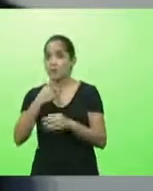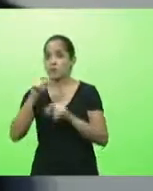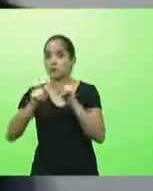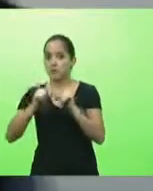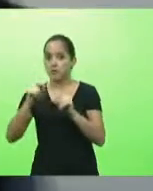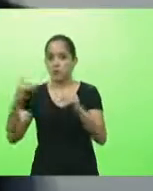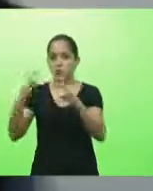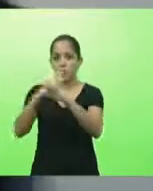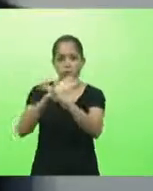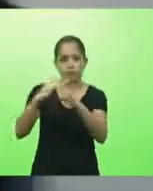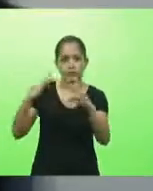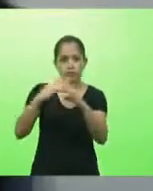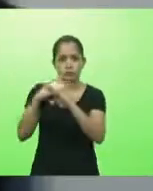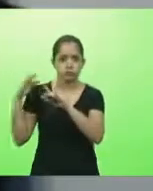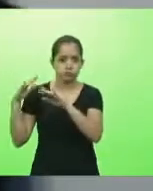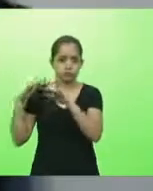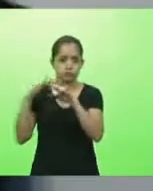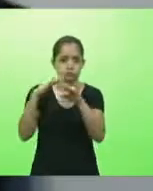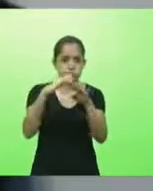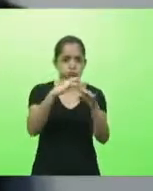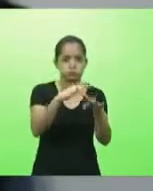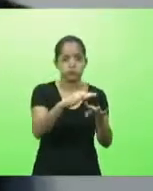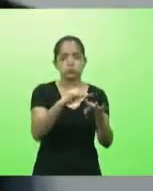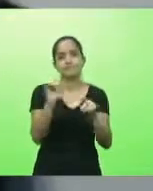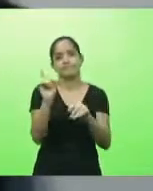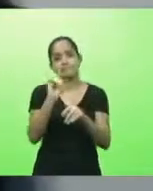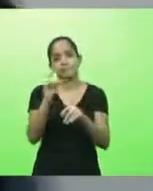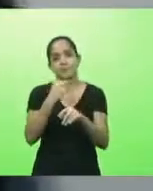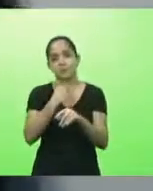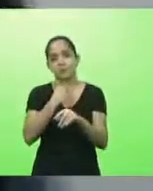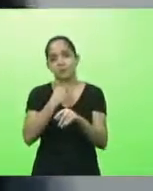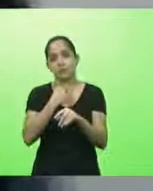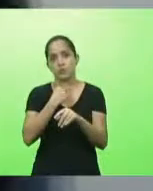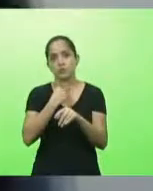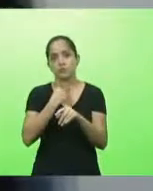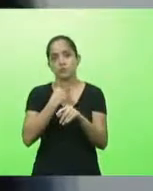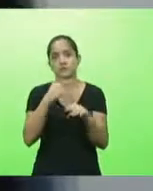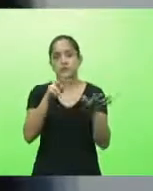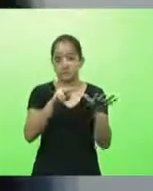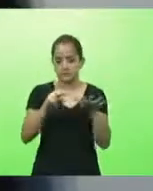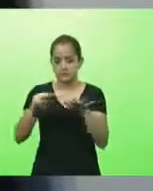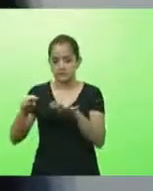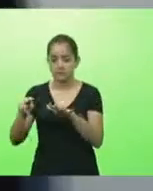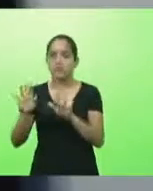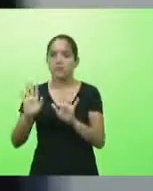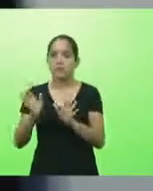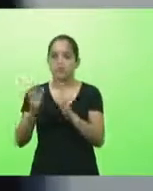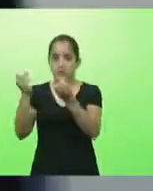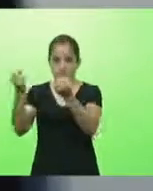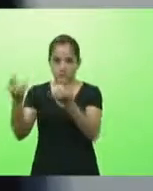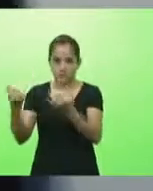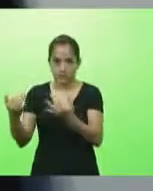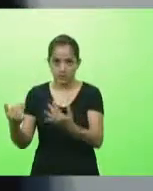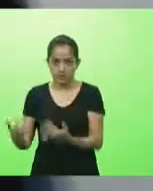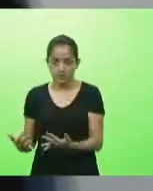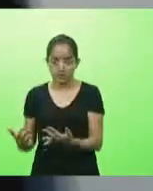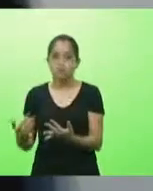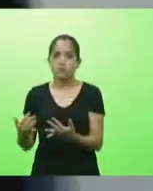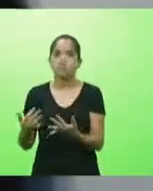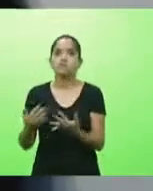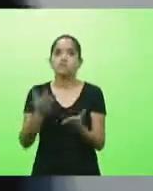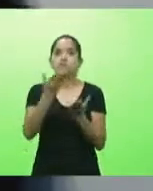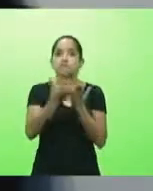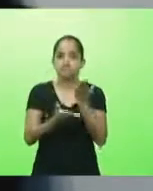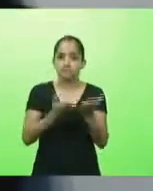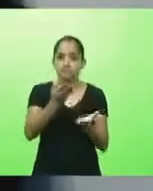pessoas acompanhando esse atendimento então durante a semana já bem explicado pelo pastor nota de que o atendimento é com